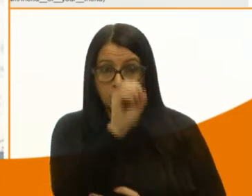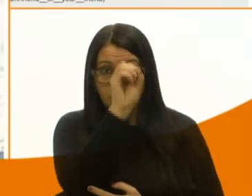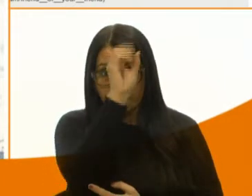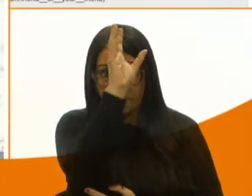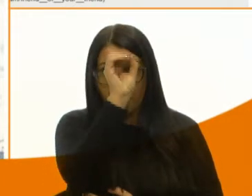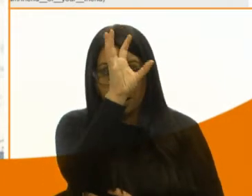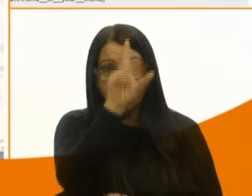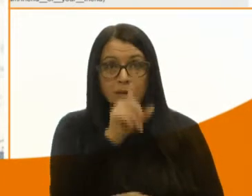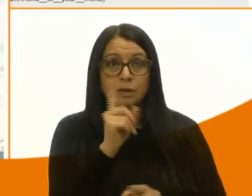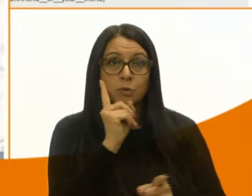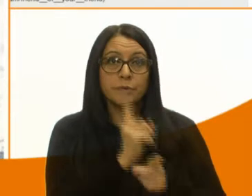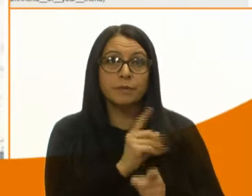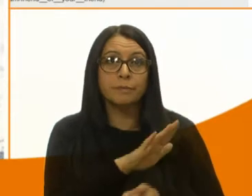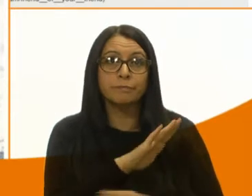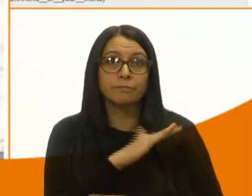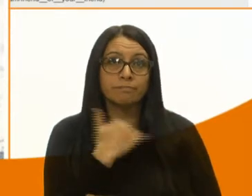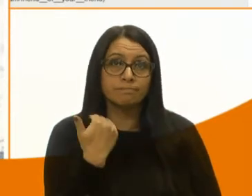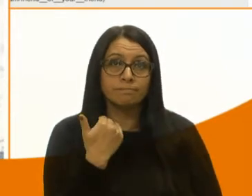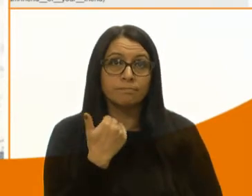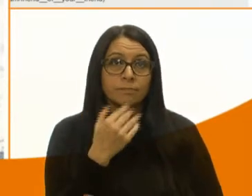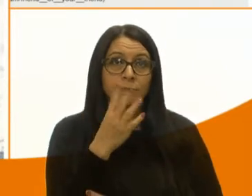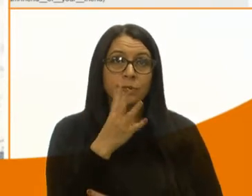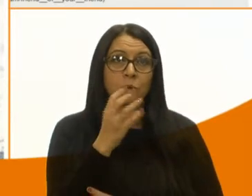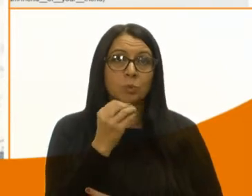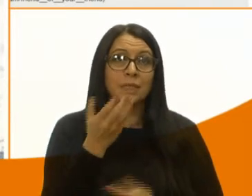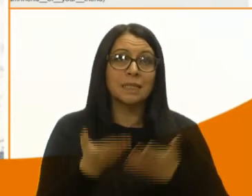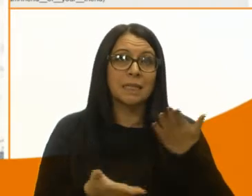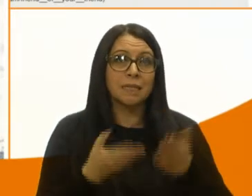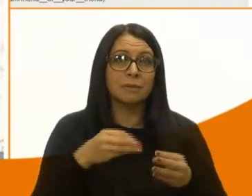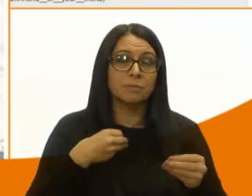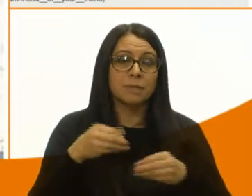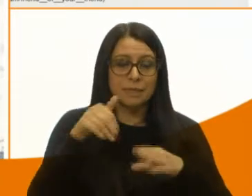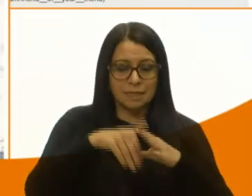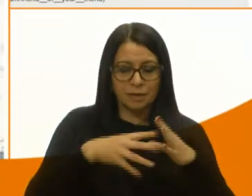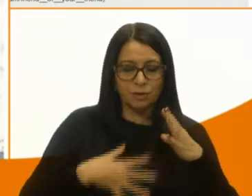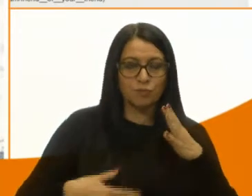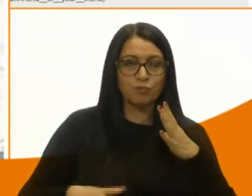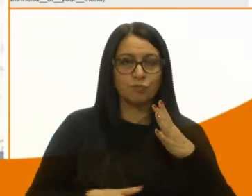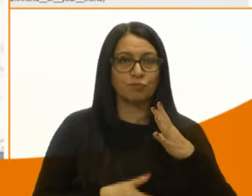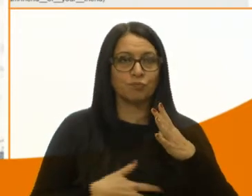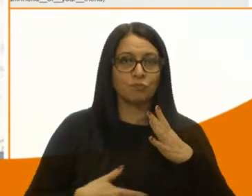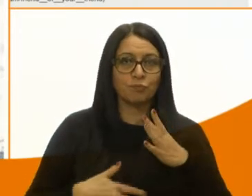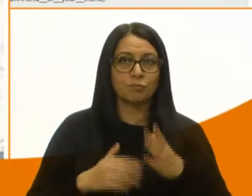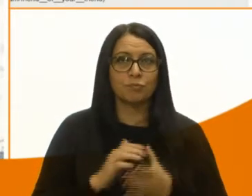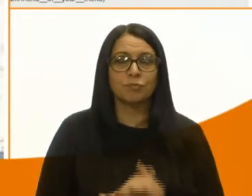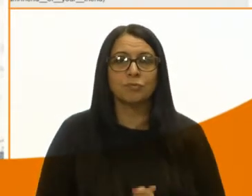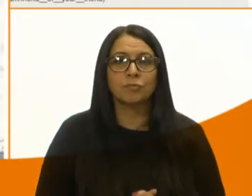é encontrada morta, com 40 quilos de plástico no estômago.